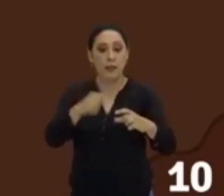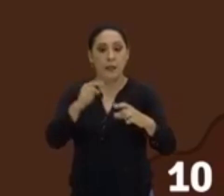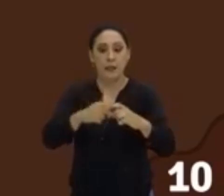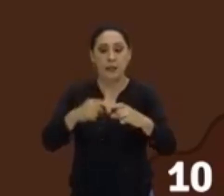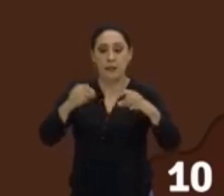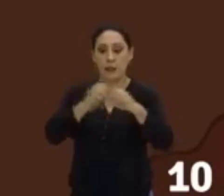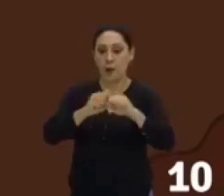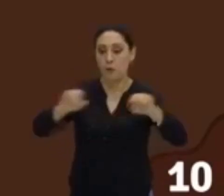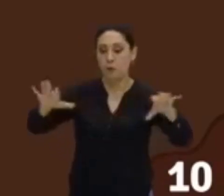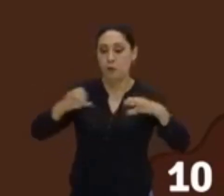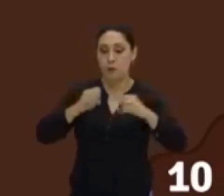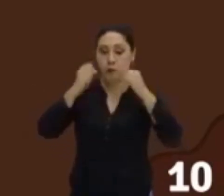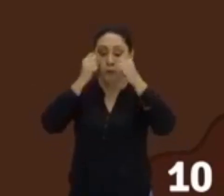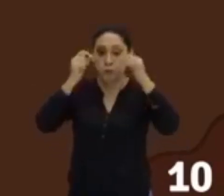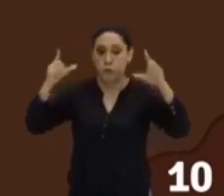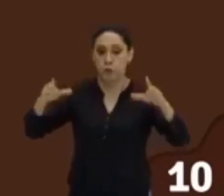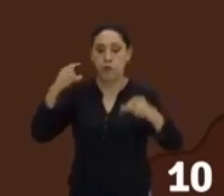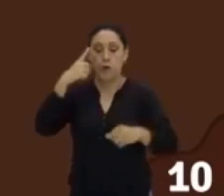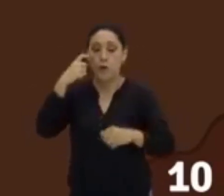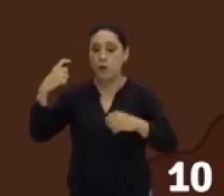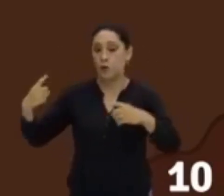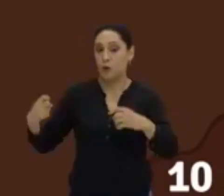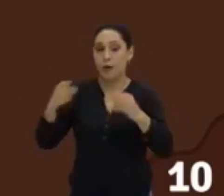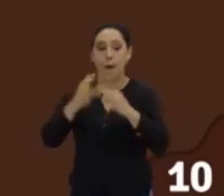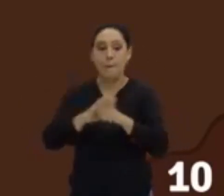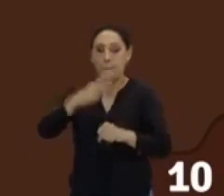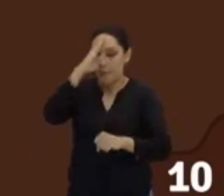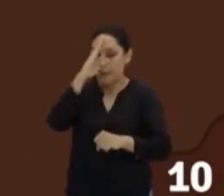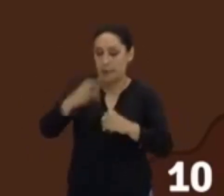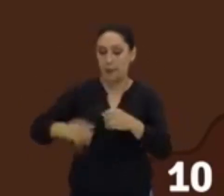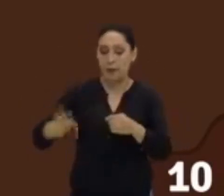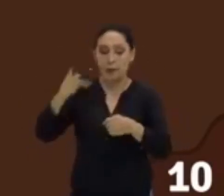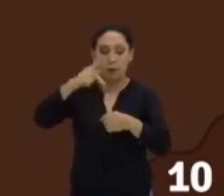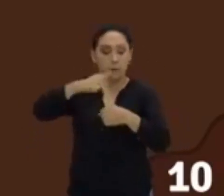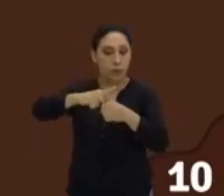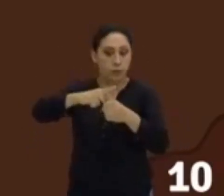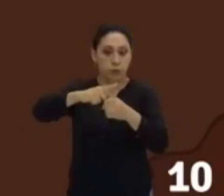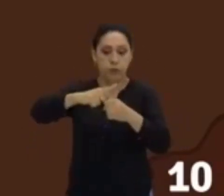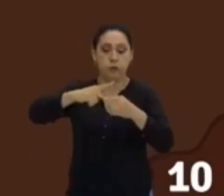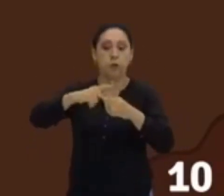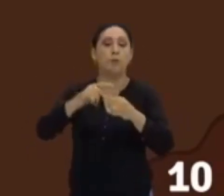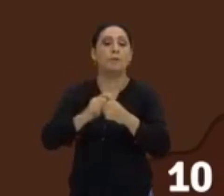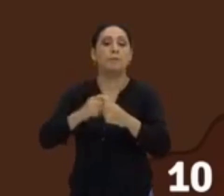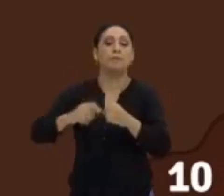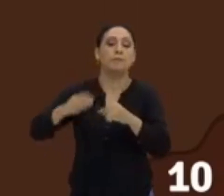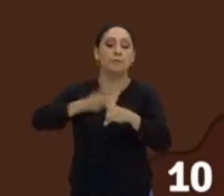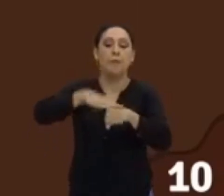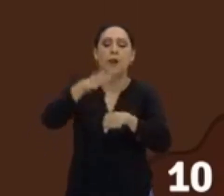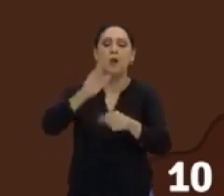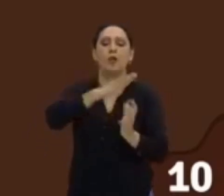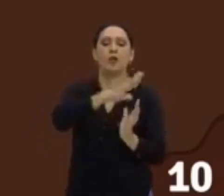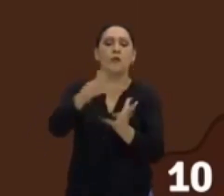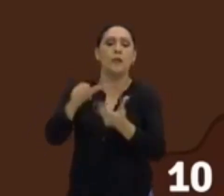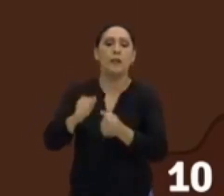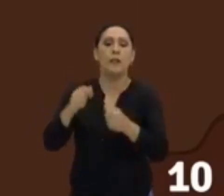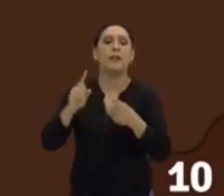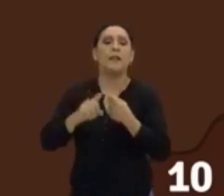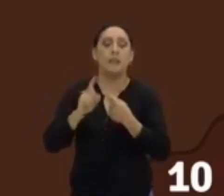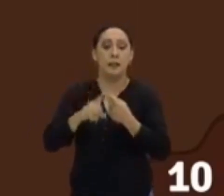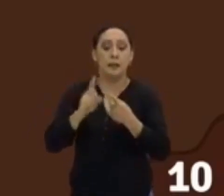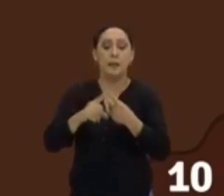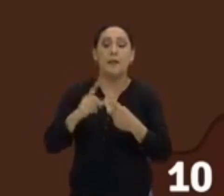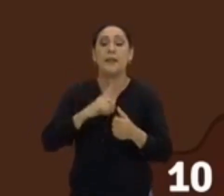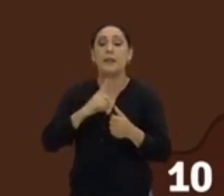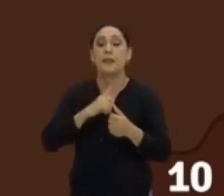interesses mundiais, principalmente por possuir as maiores reservas de petróleo do planeta. Assim como